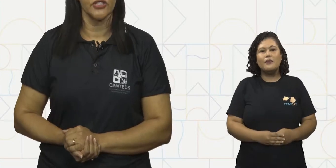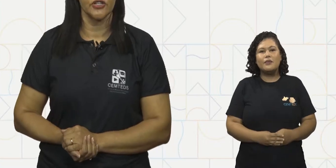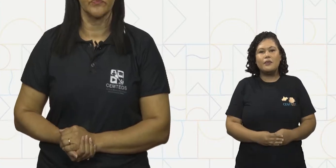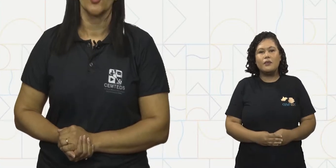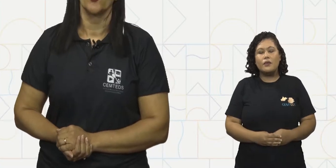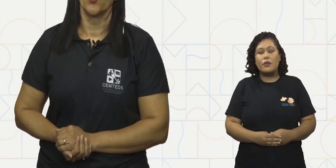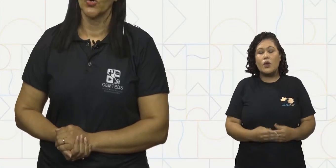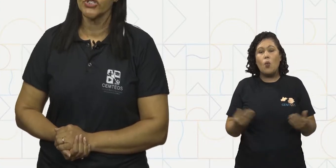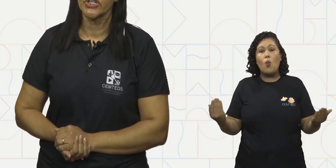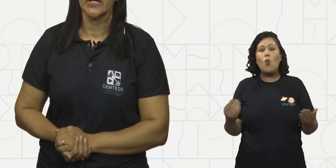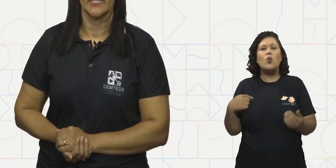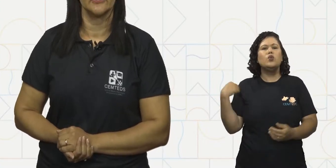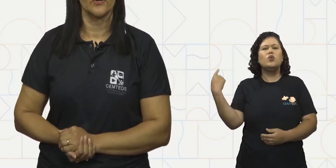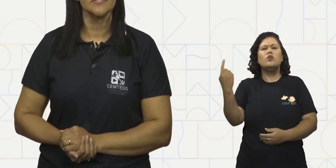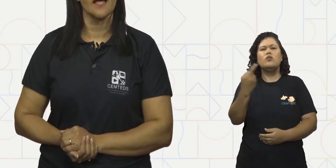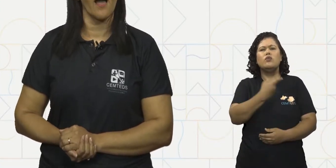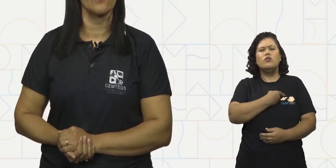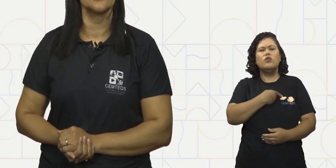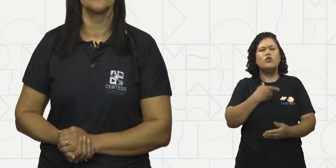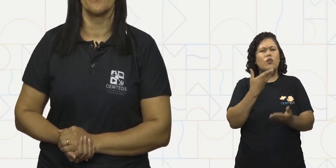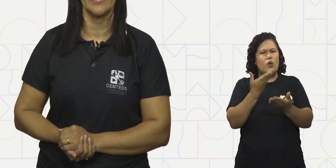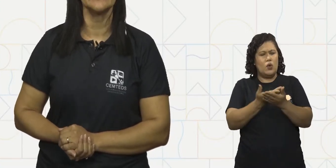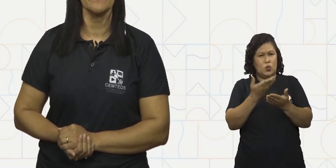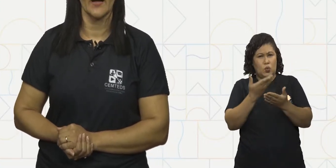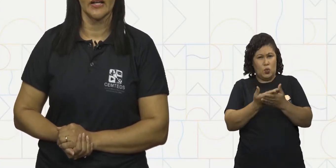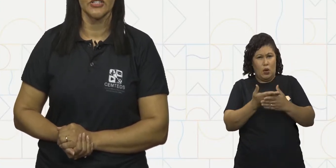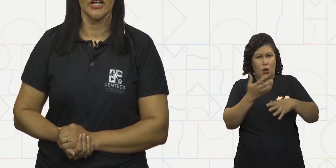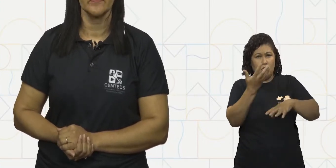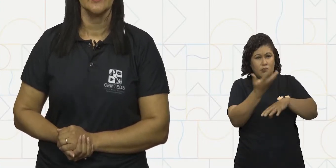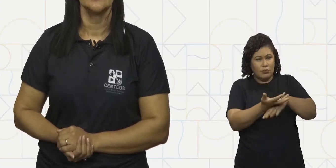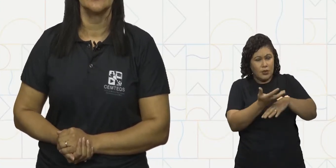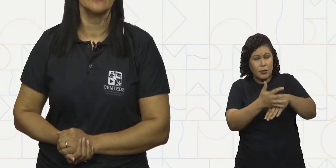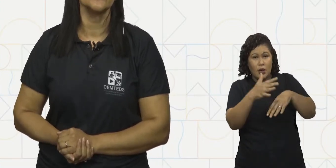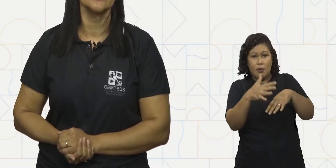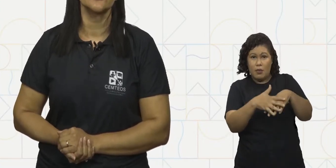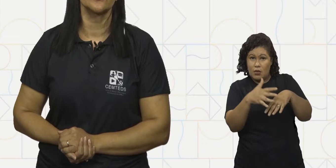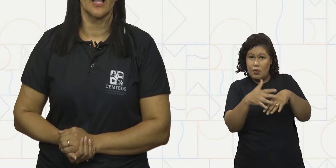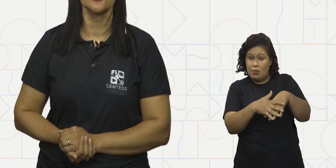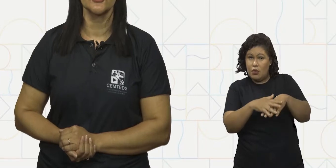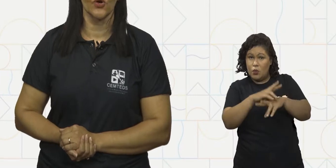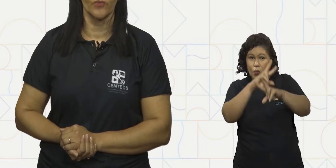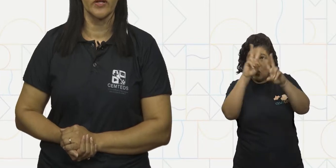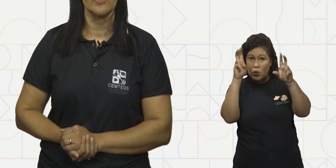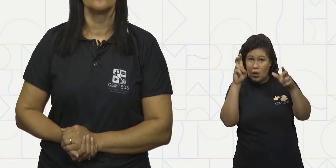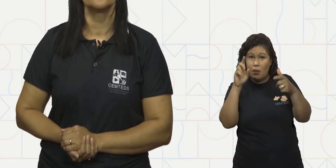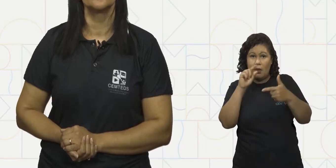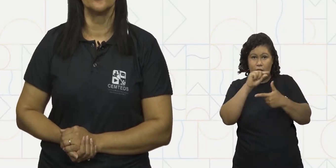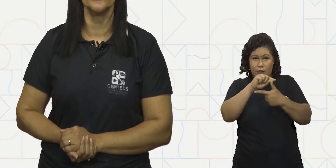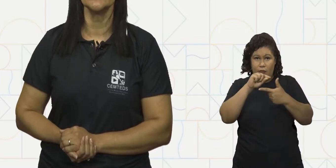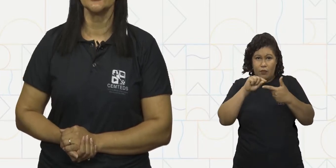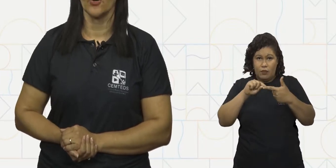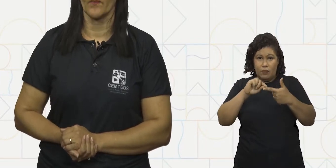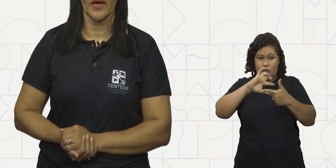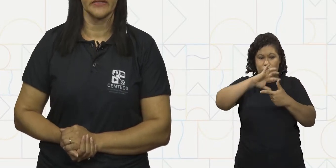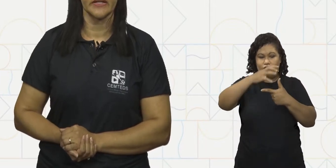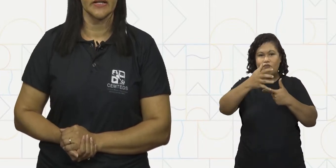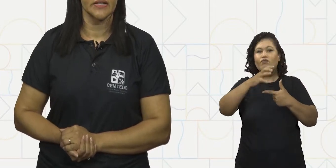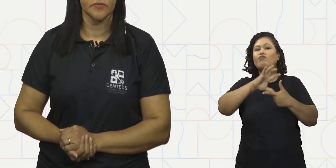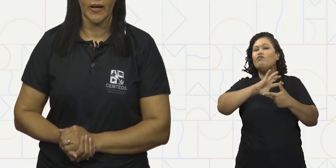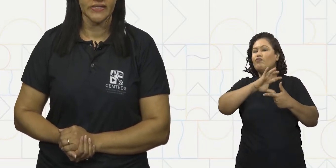CEMED. Hoje, em nossa aula de Matemática, iremos estudar sobre figuras